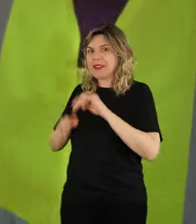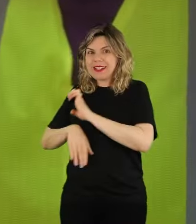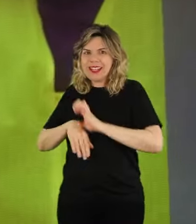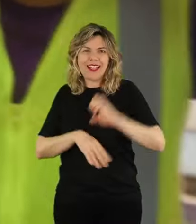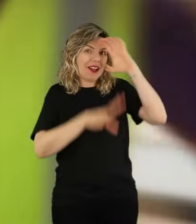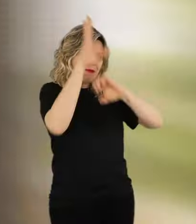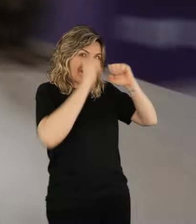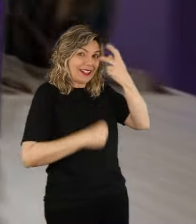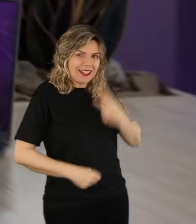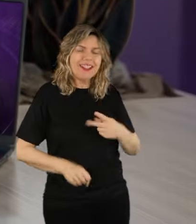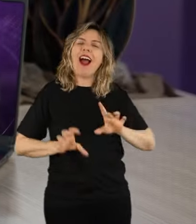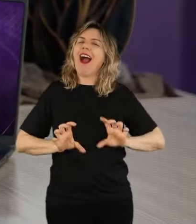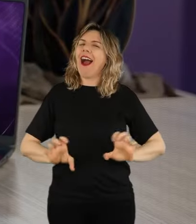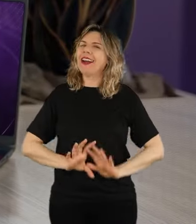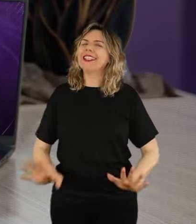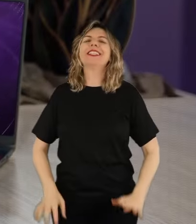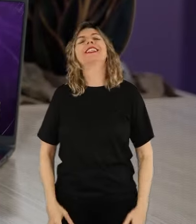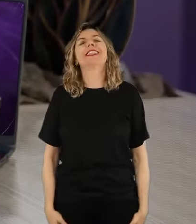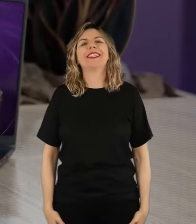estágio e aprendiz da Raizem, é assim.